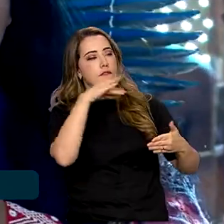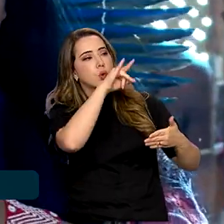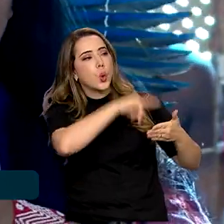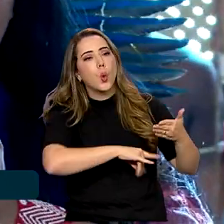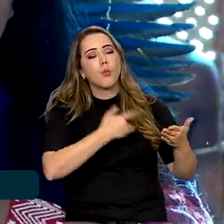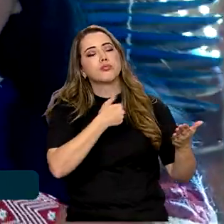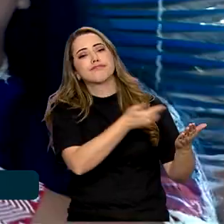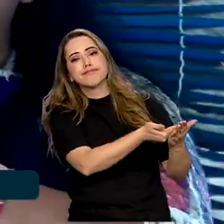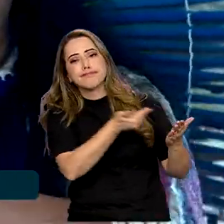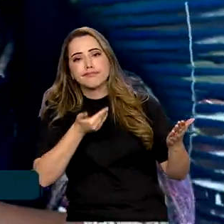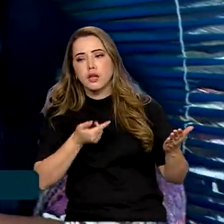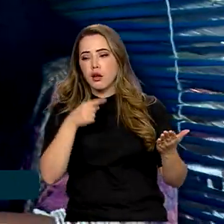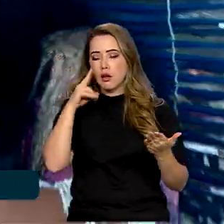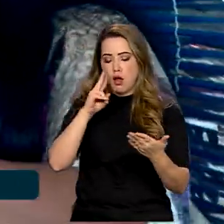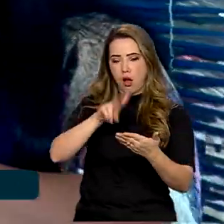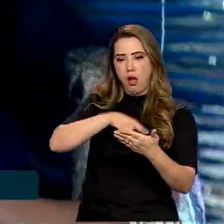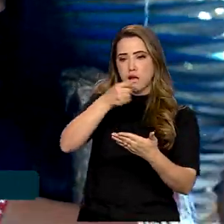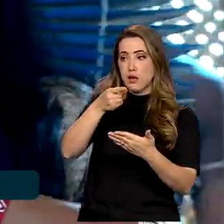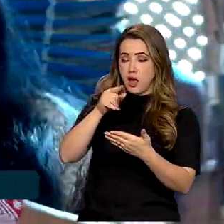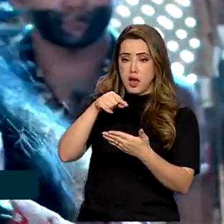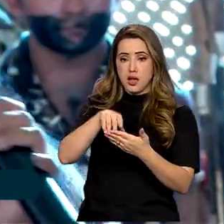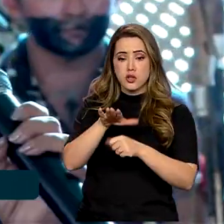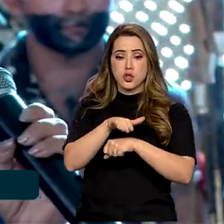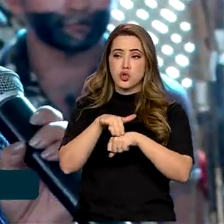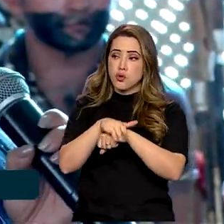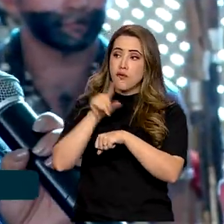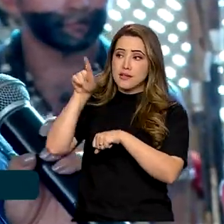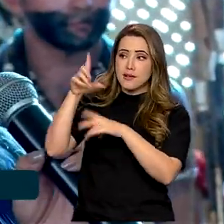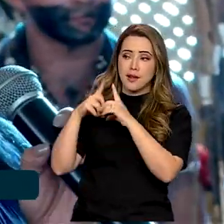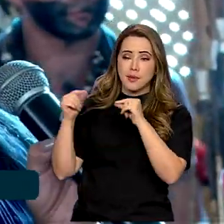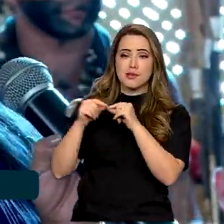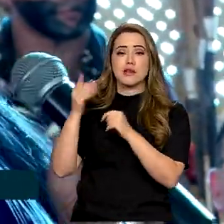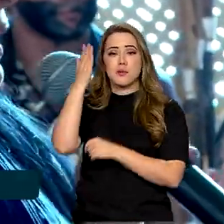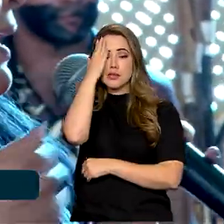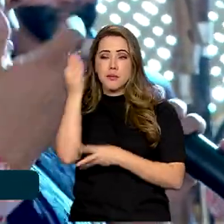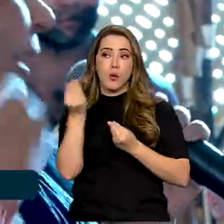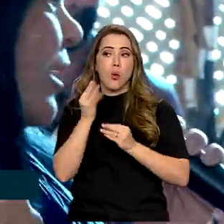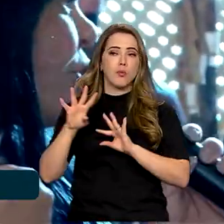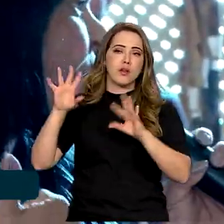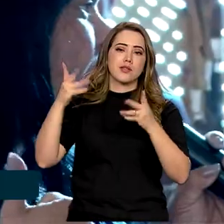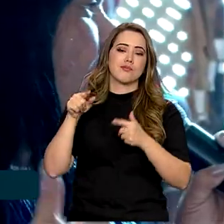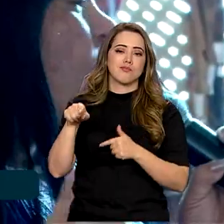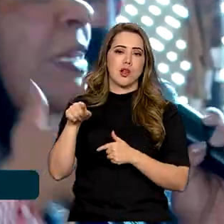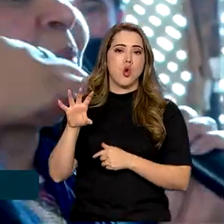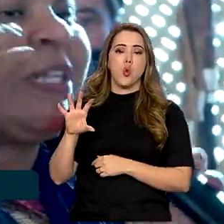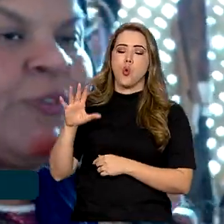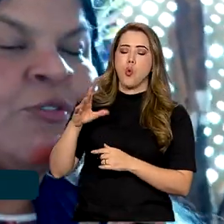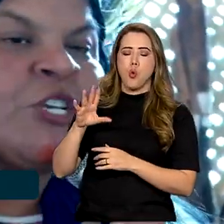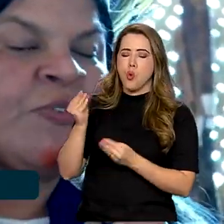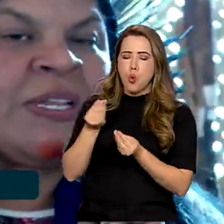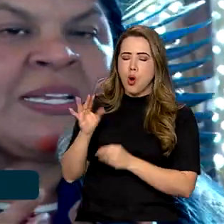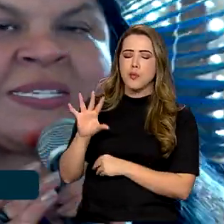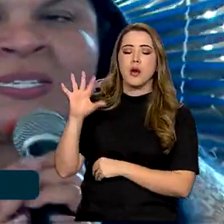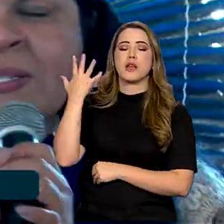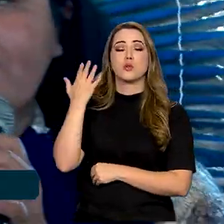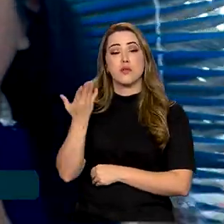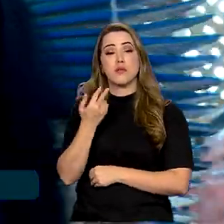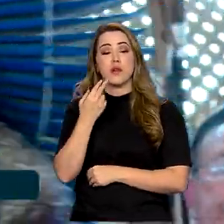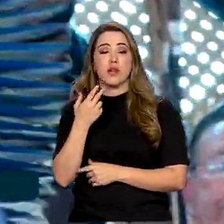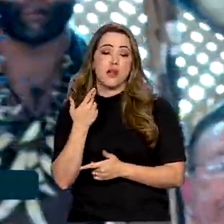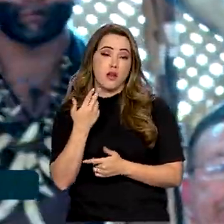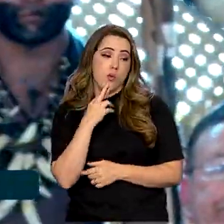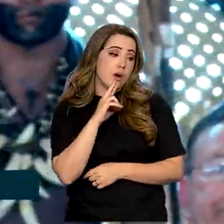depois a gente conversa lá para ver como que a gente faz, né, que atende ou dá uma devolutiva dessas